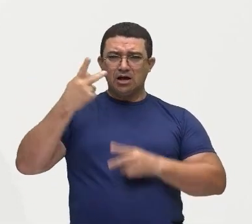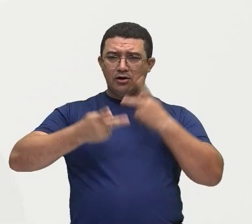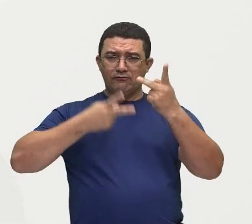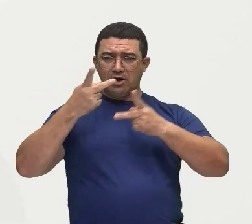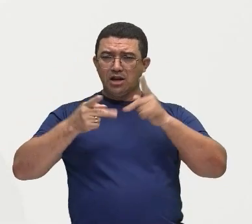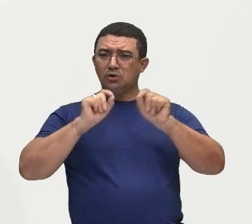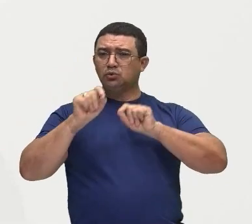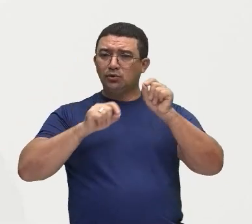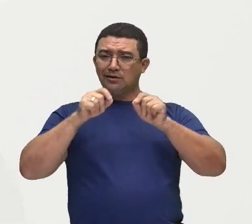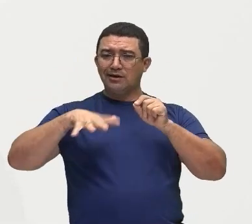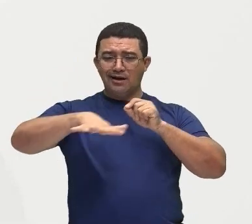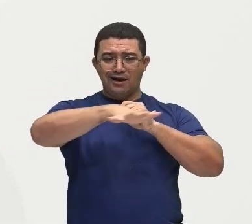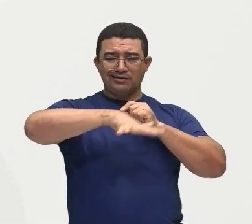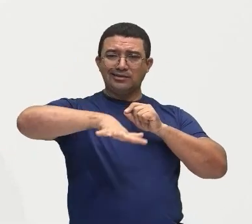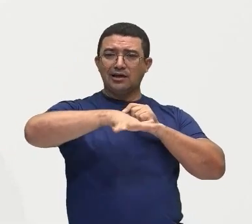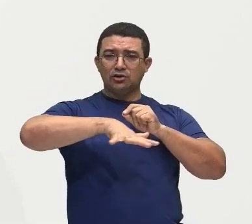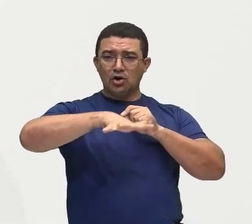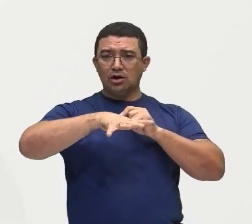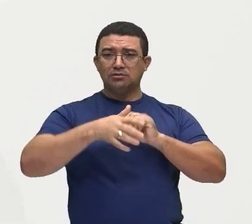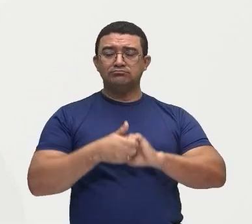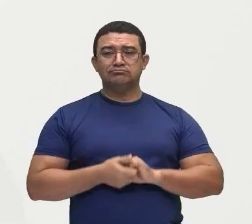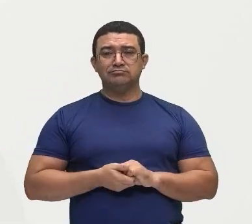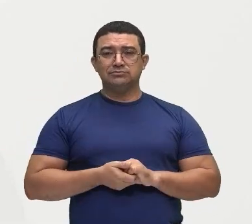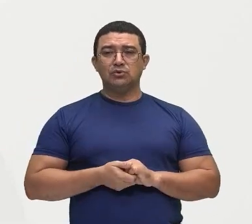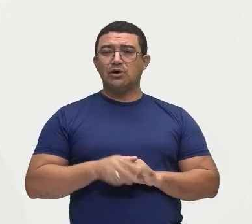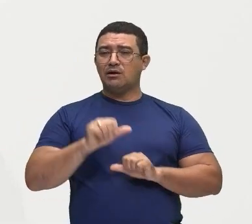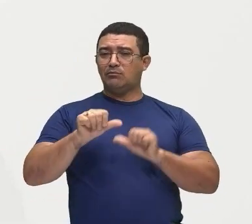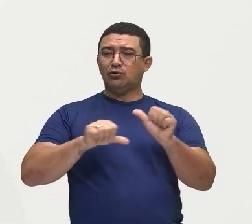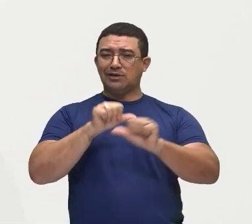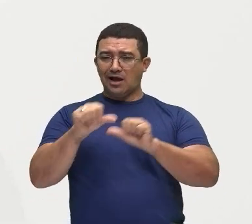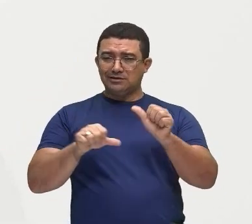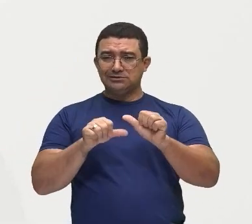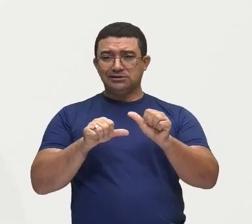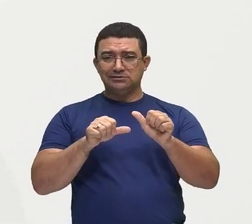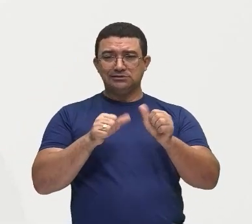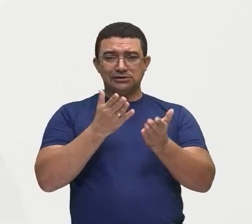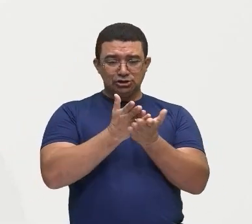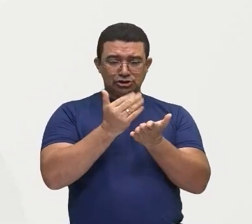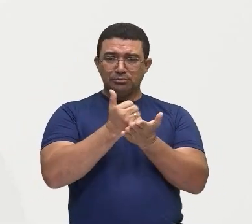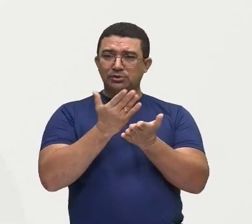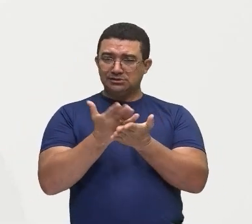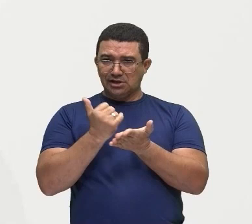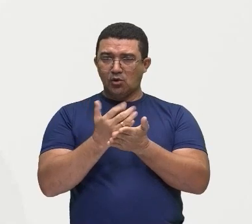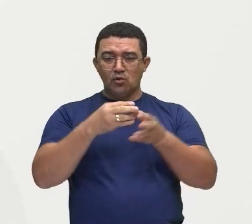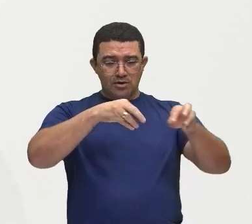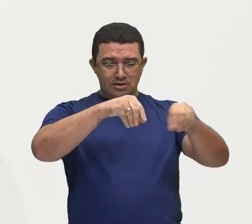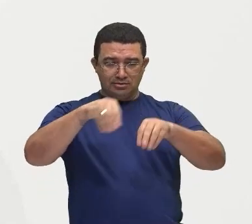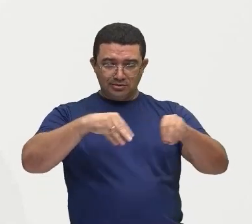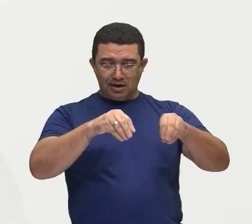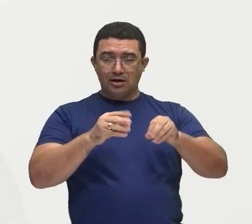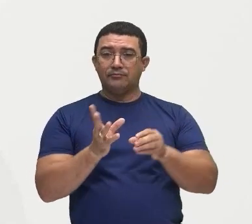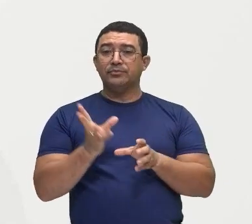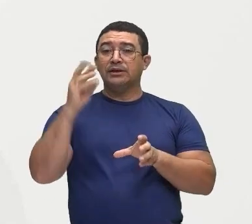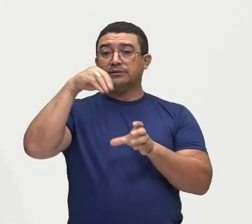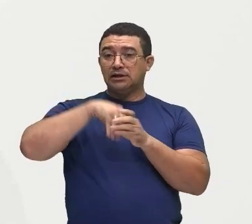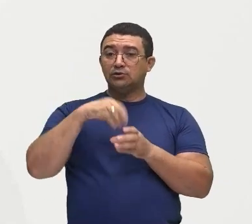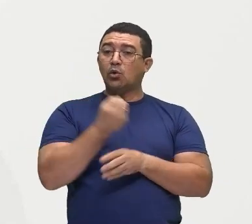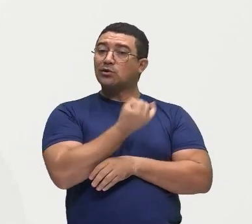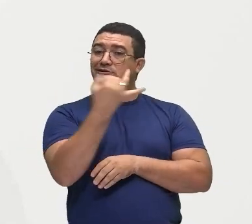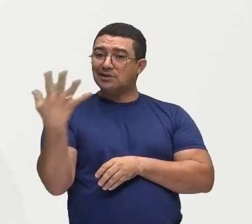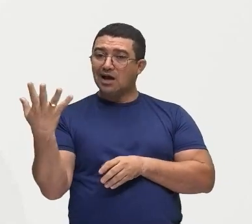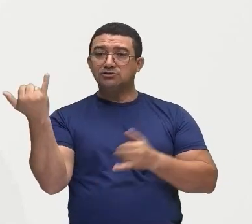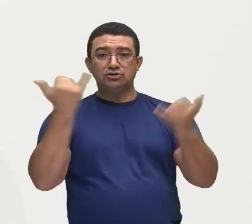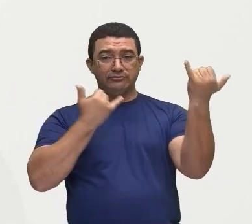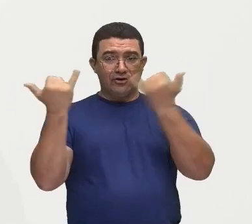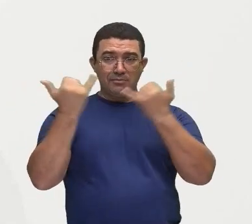sobre a questão territorial, sobre essa reforma agrária. E, né? Dentro desse fluxo de informação, essas manifestações,